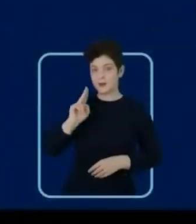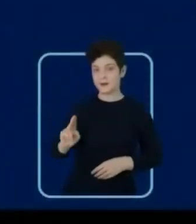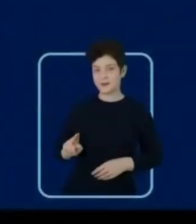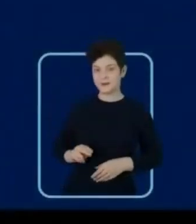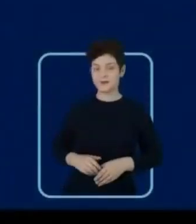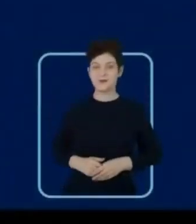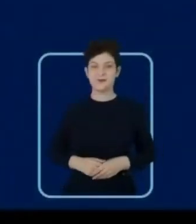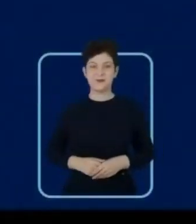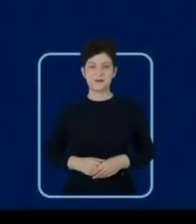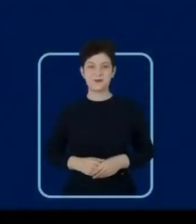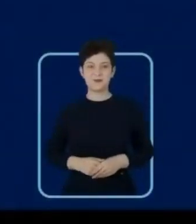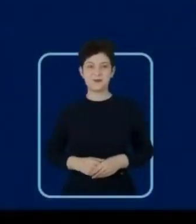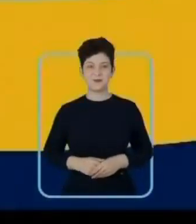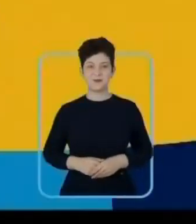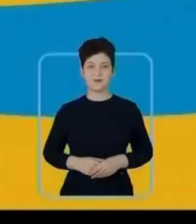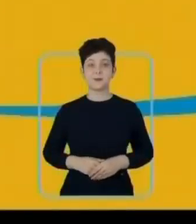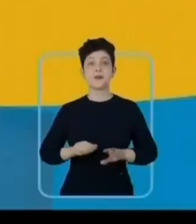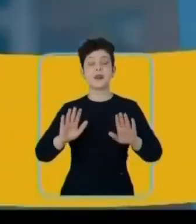Soraya